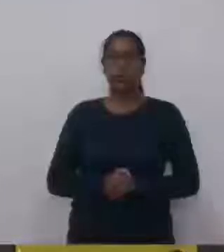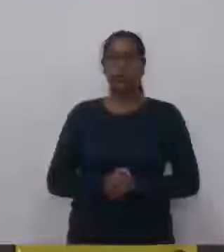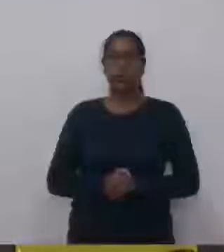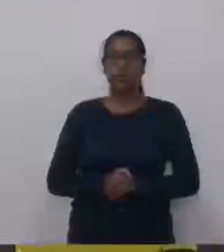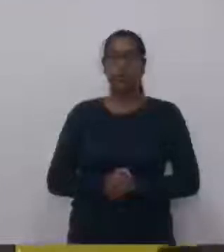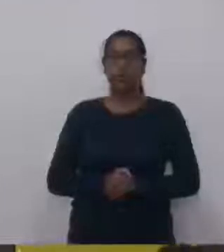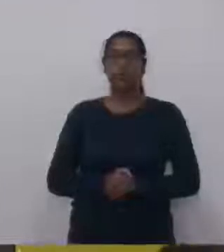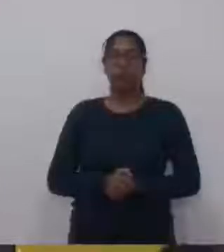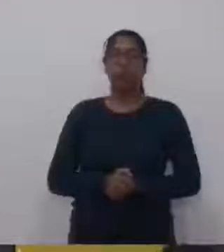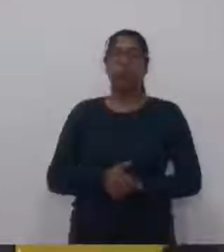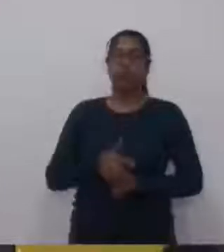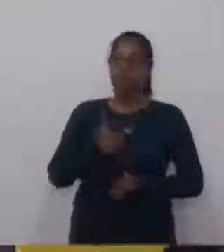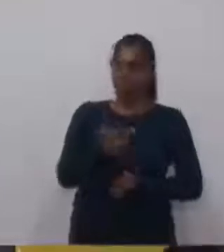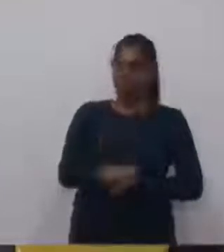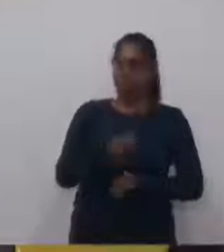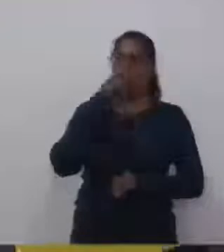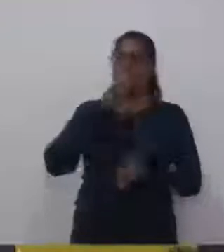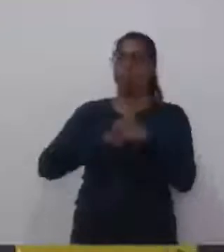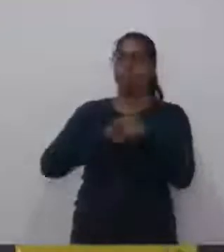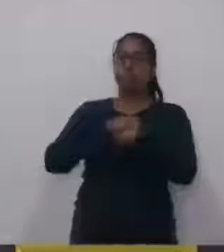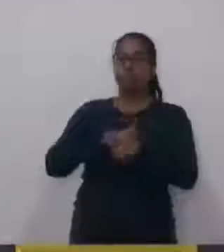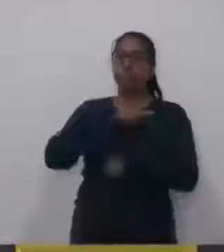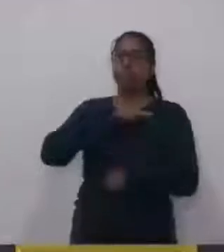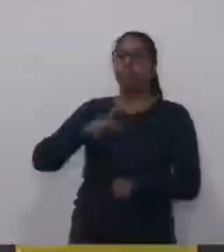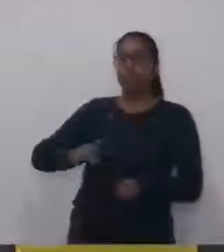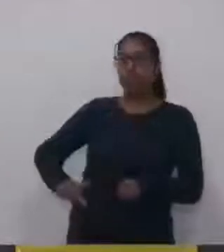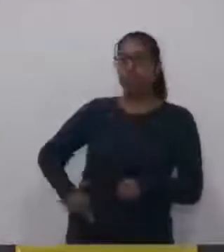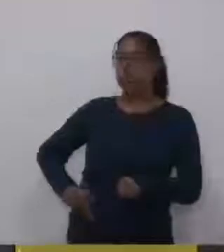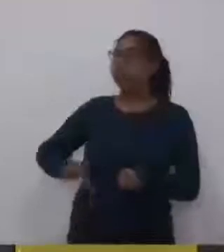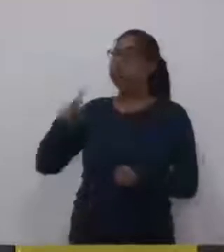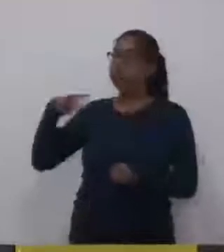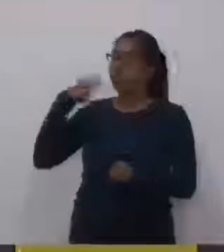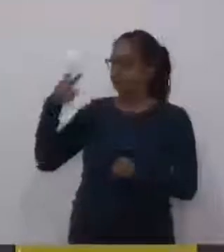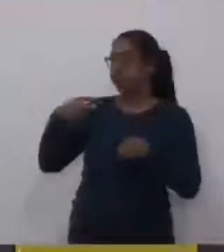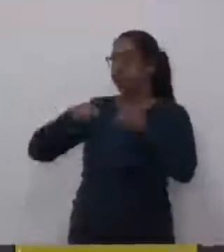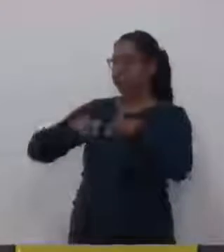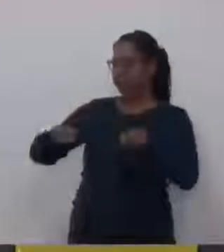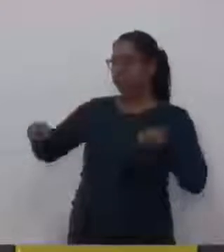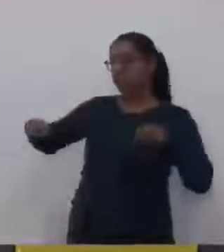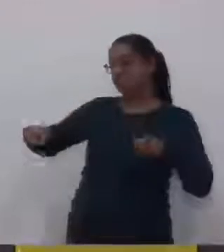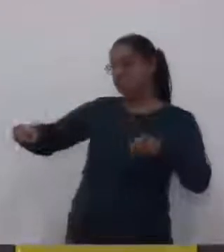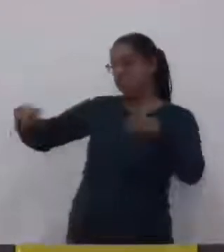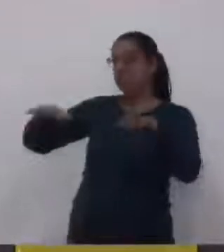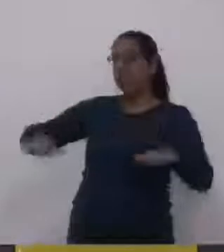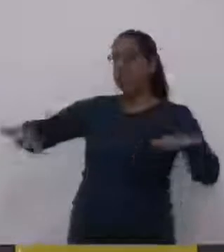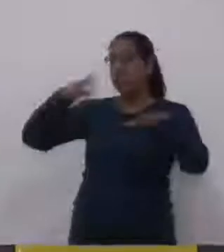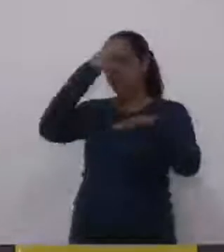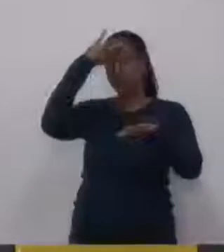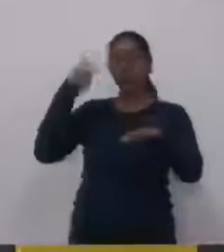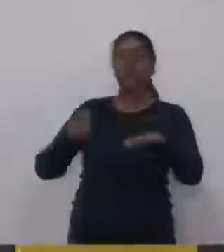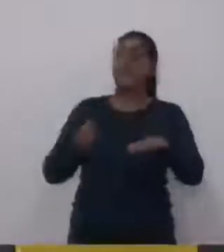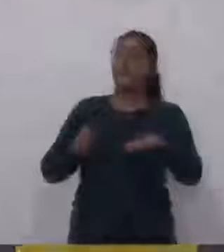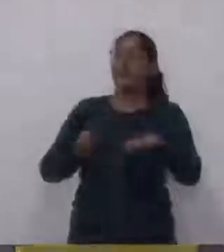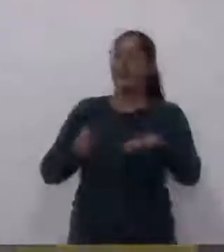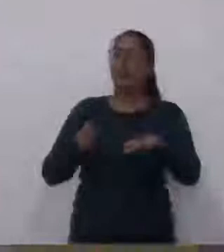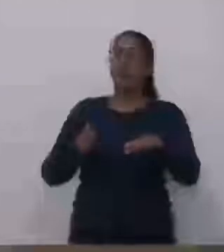Novamente, muito boa noite, senhor presidente, senhores vereadores, vereadoras, público aqui presente.